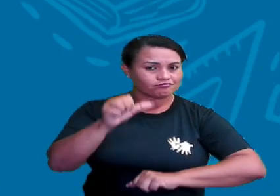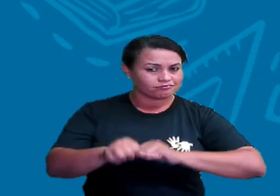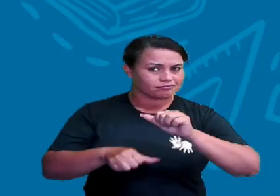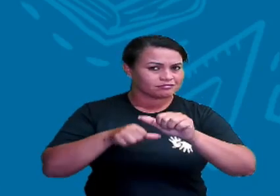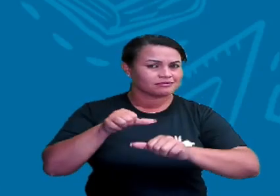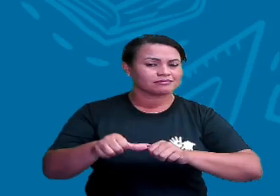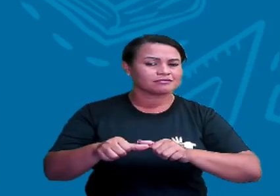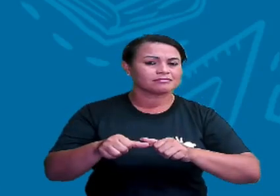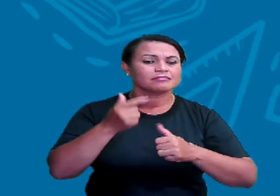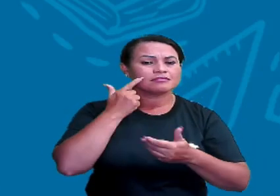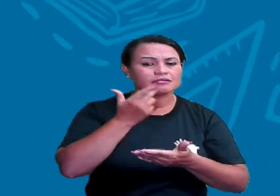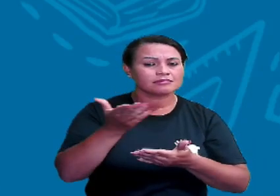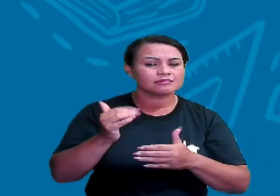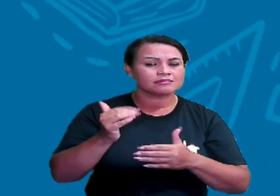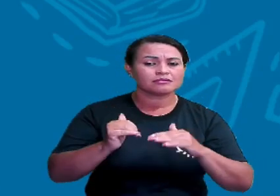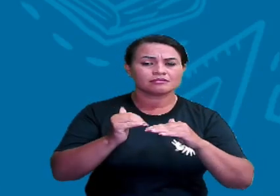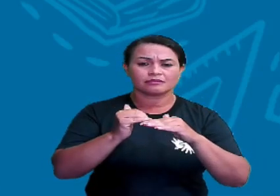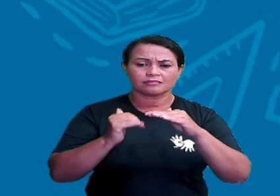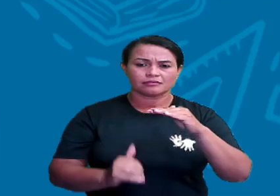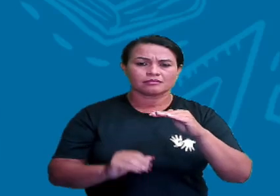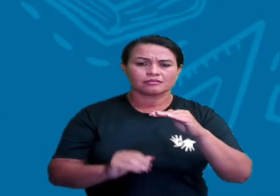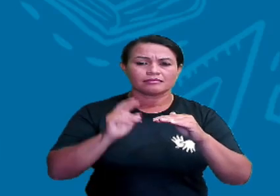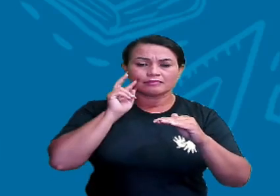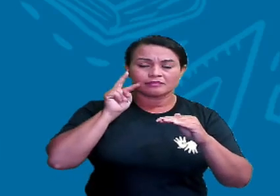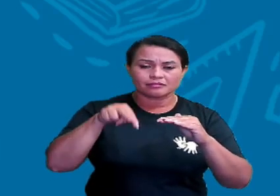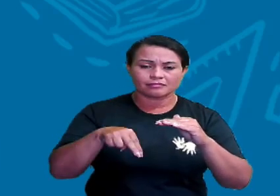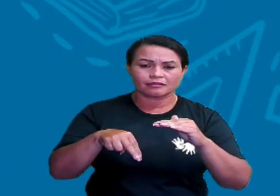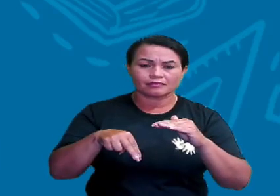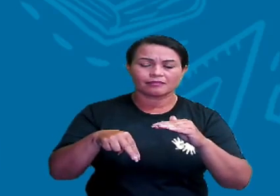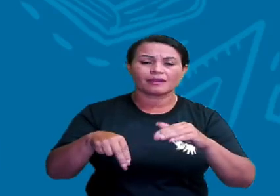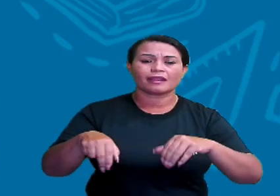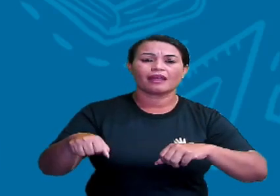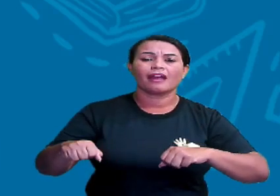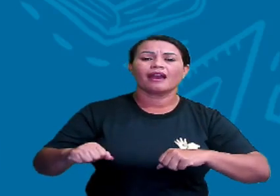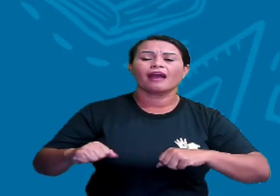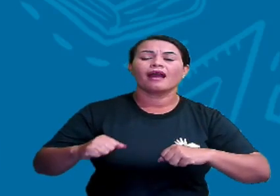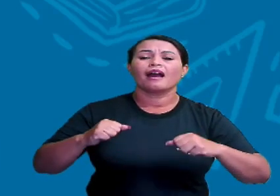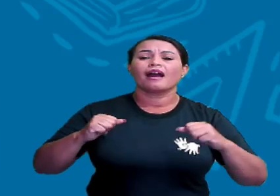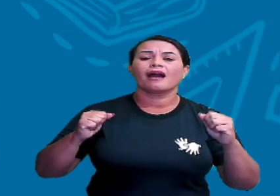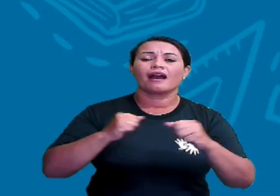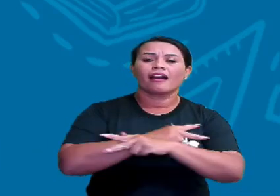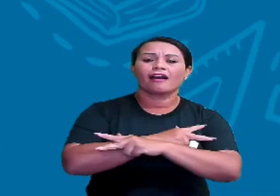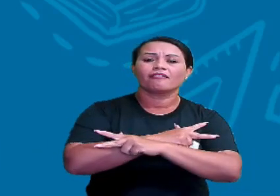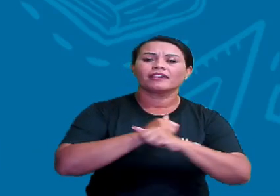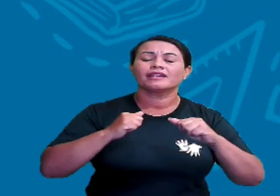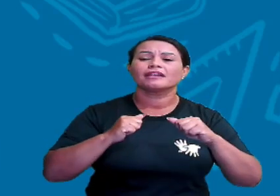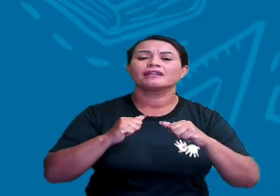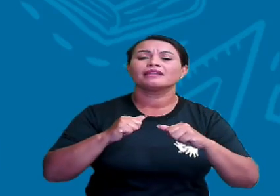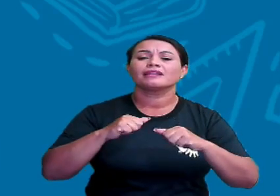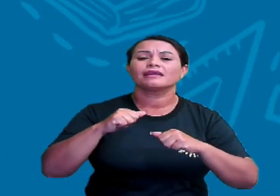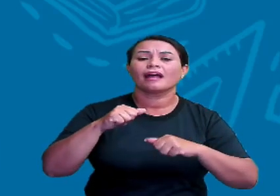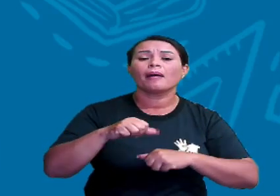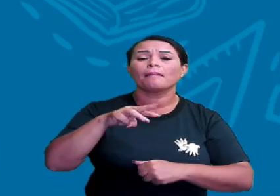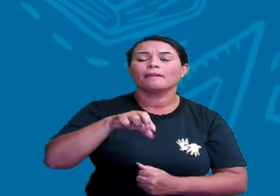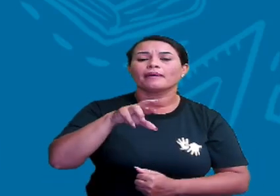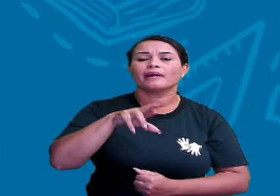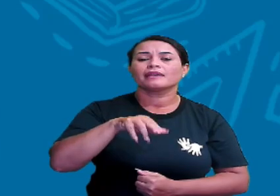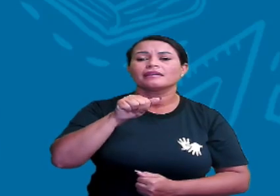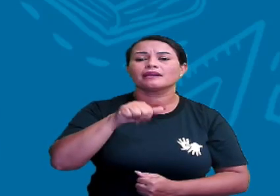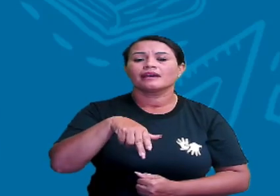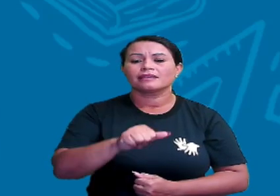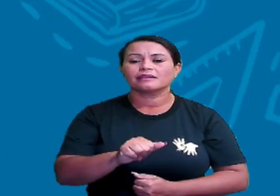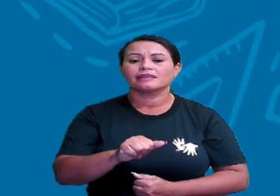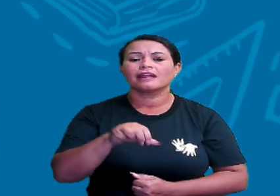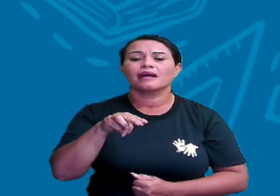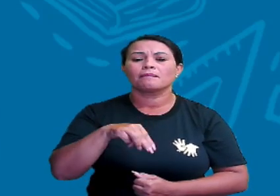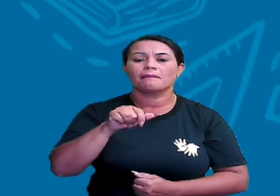Na imagem de baixo, você está vendo a Avenida Mariana Malha, em 1972. Já na